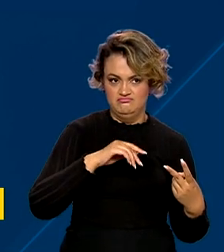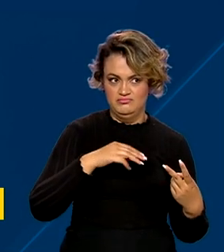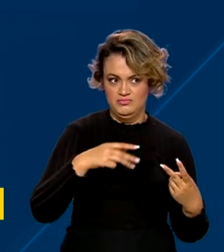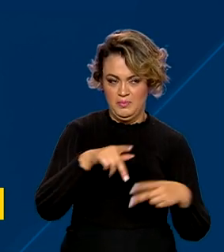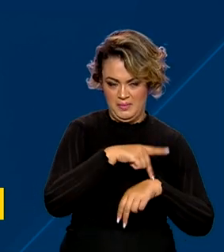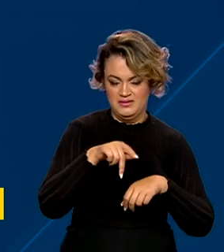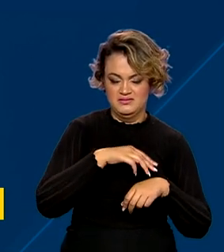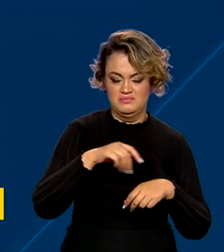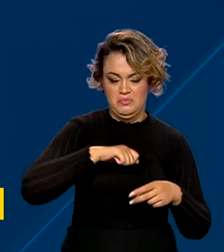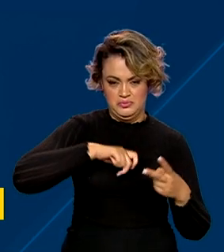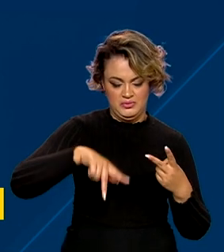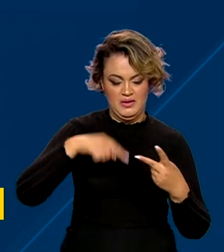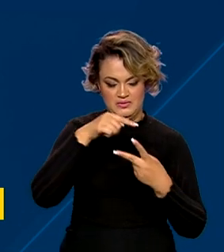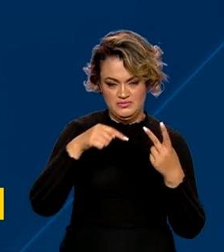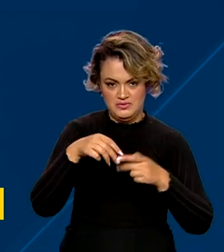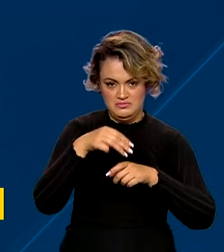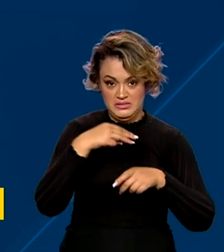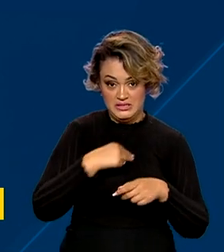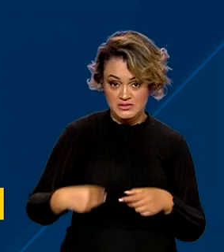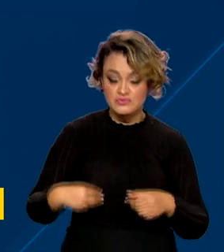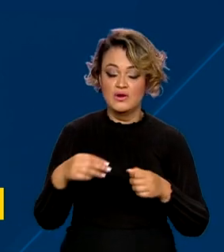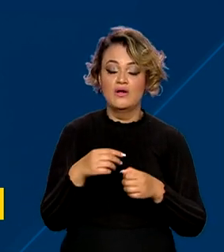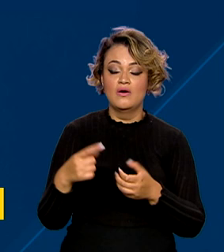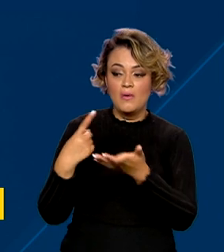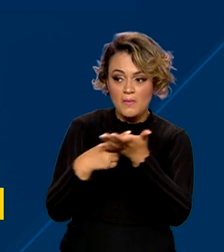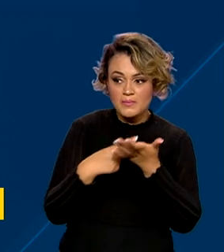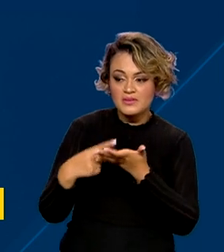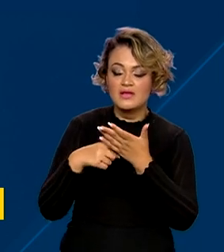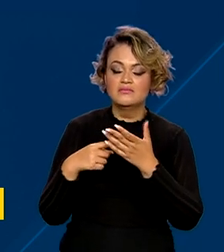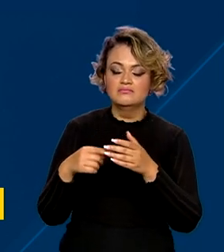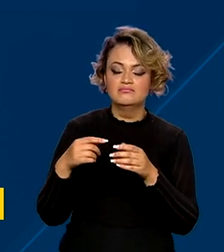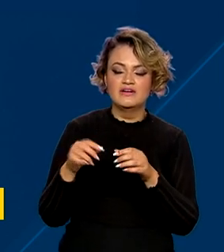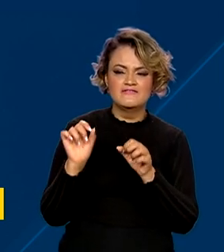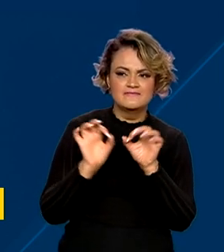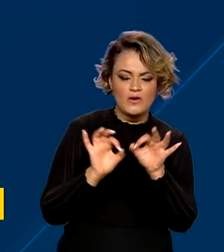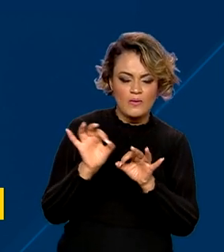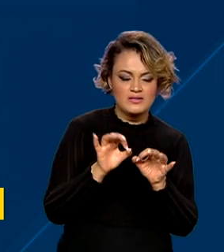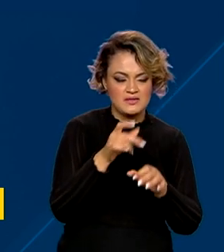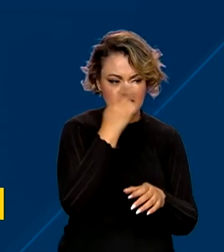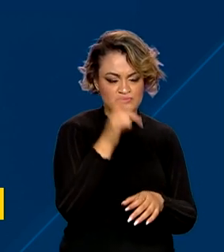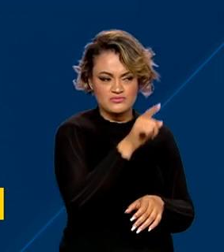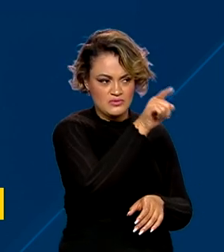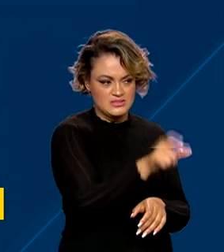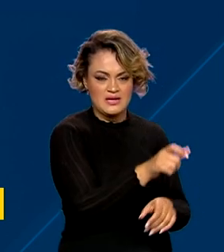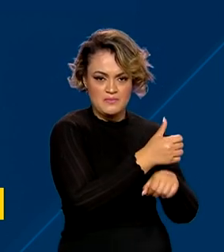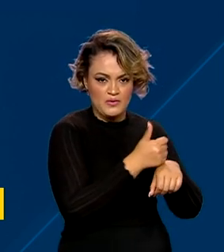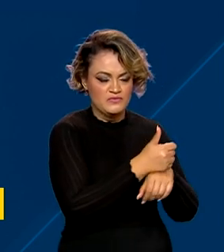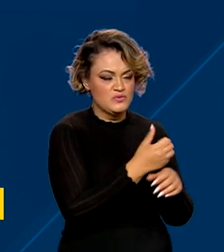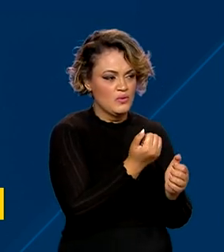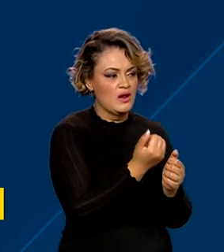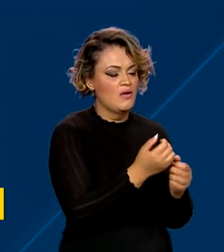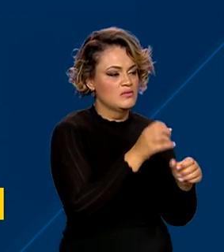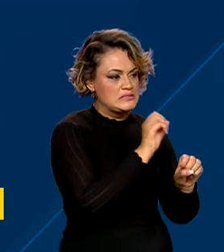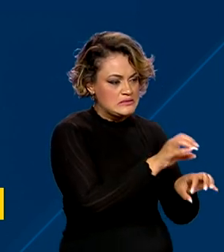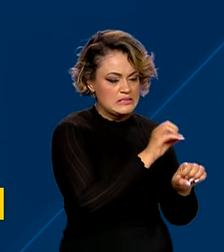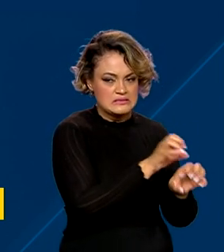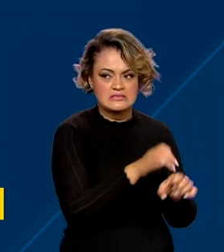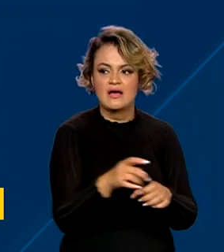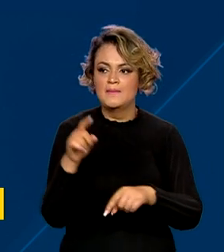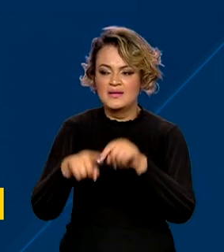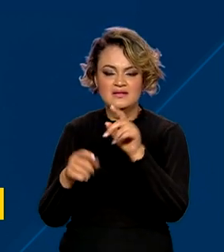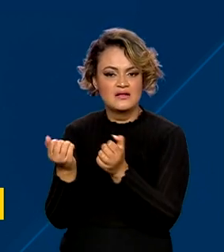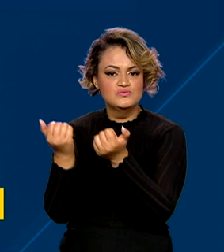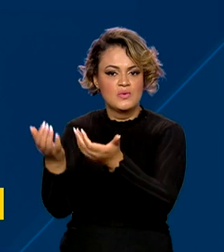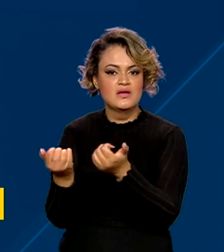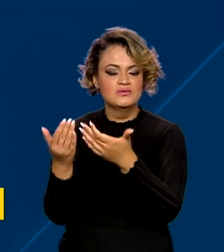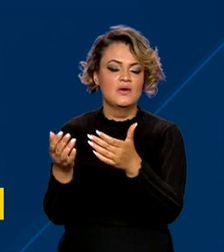Carneiro, firmaram acordo que envolve ações de capacitação de pessoal, empréstimo e doação de equipamentos, além de